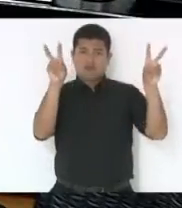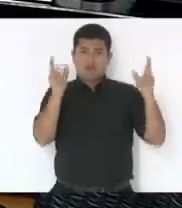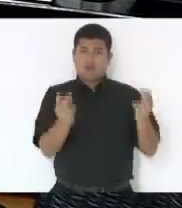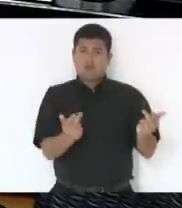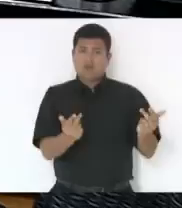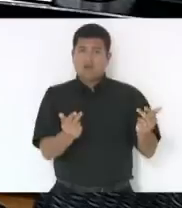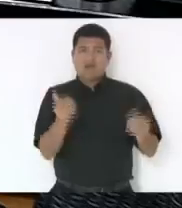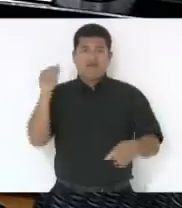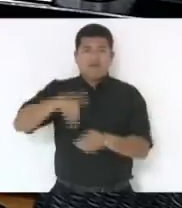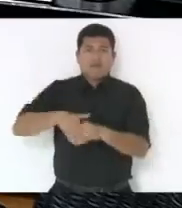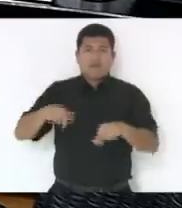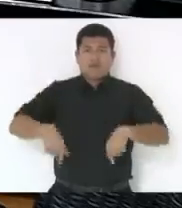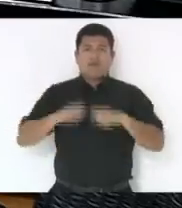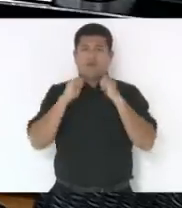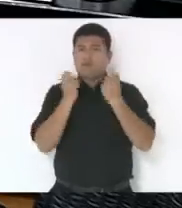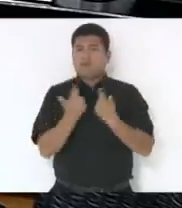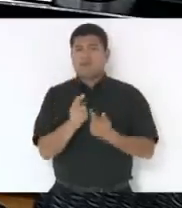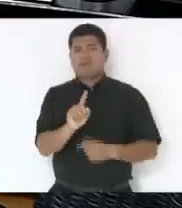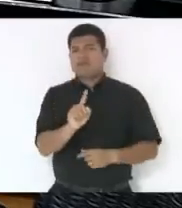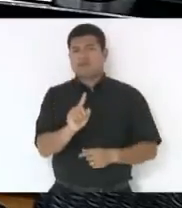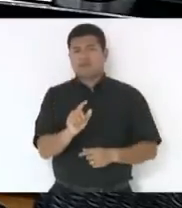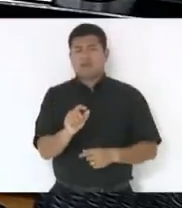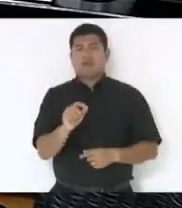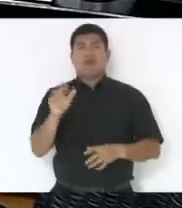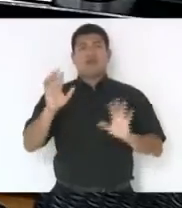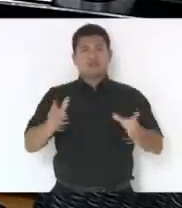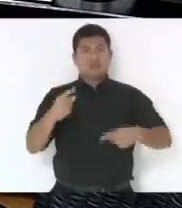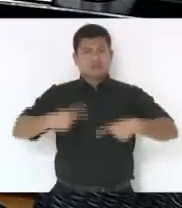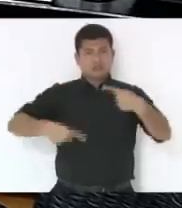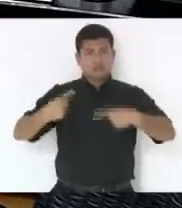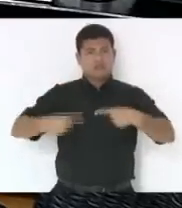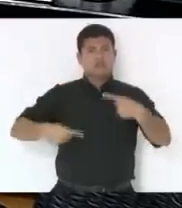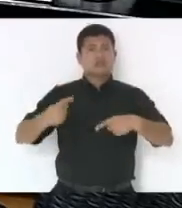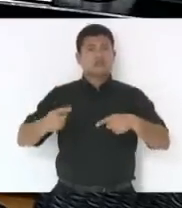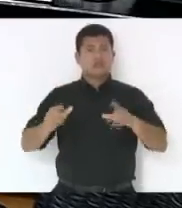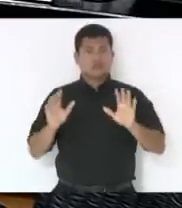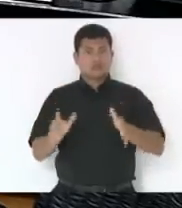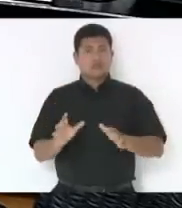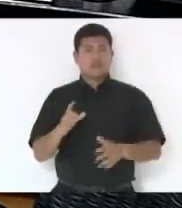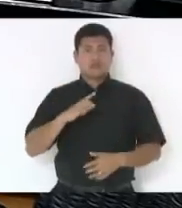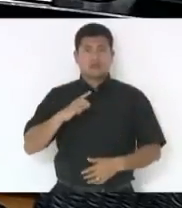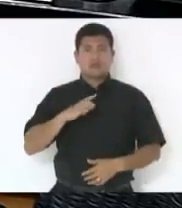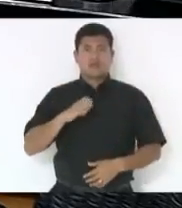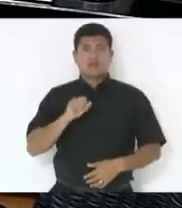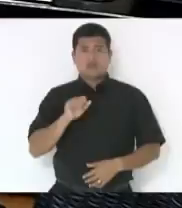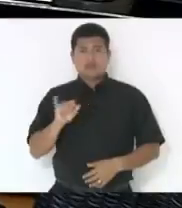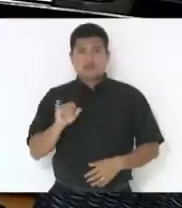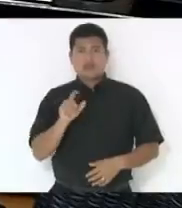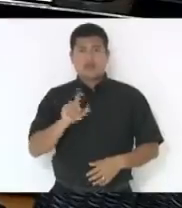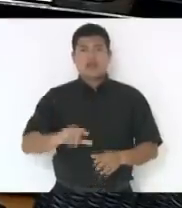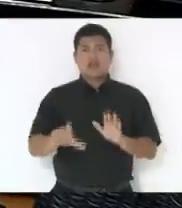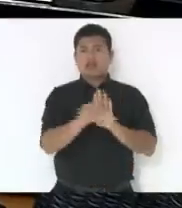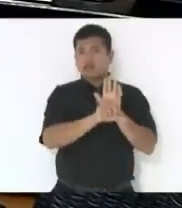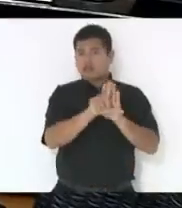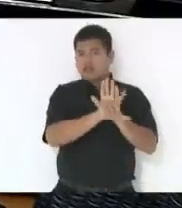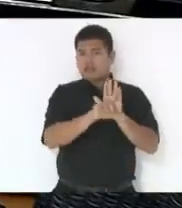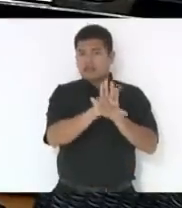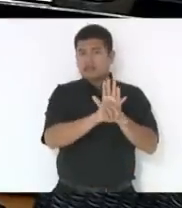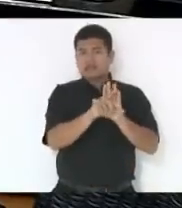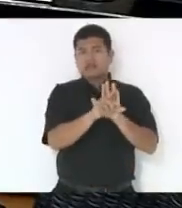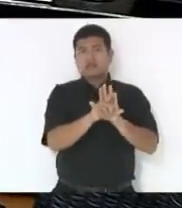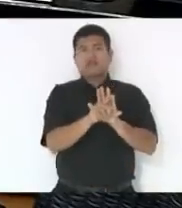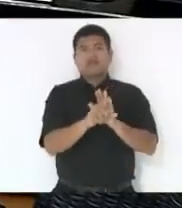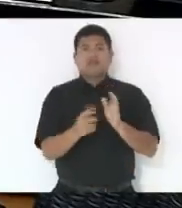votados na Casa. foi aquele debate que nós tivemos aqui, se a atribuição do Legislativo, através de lei,